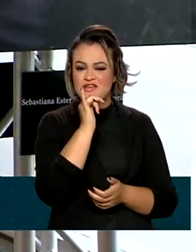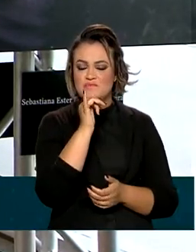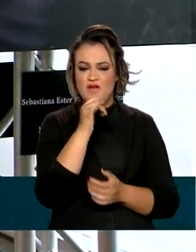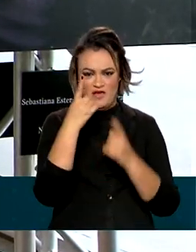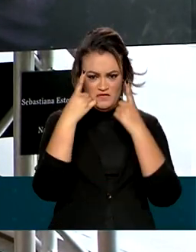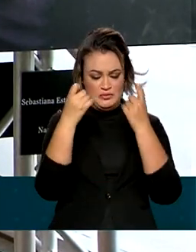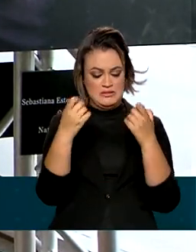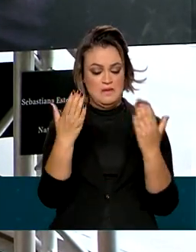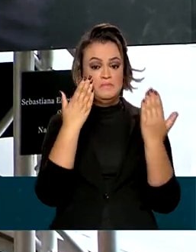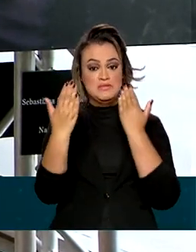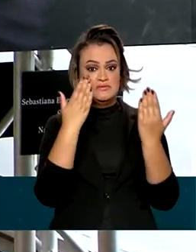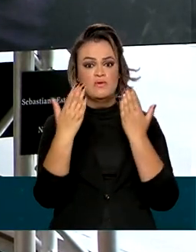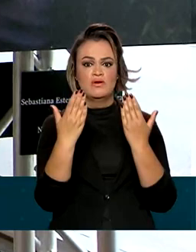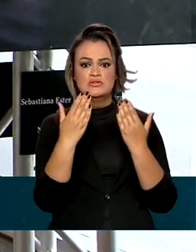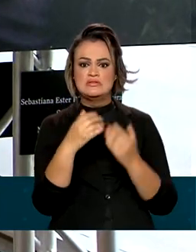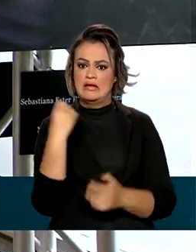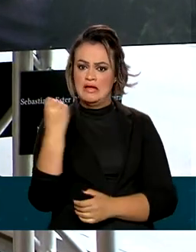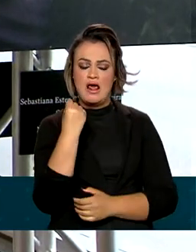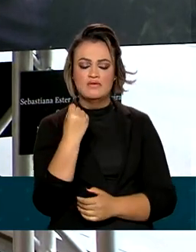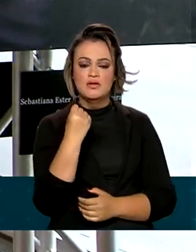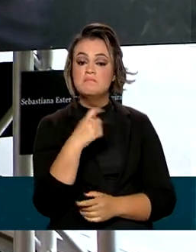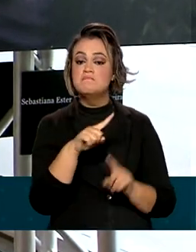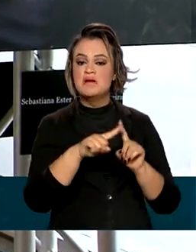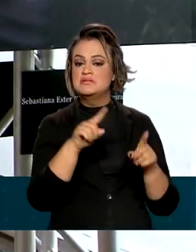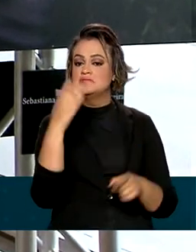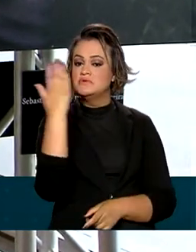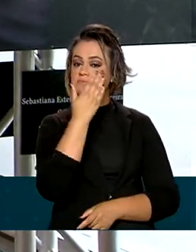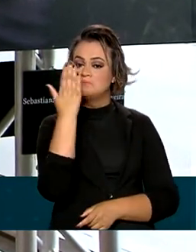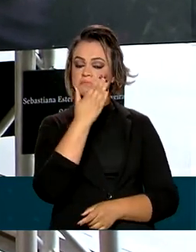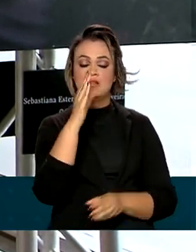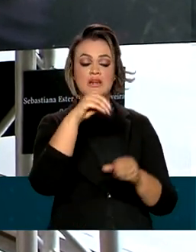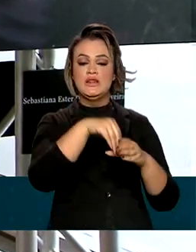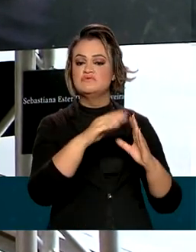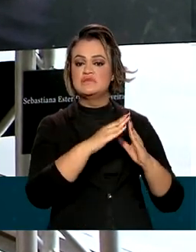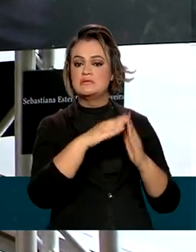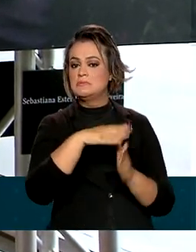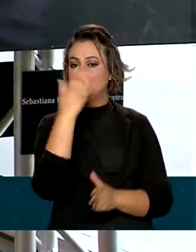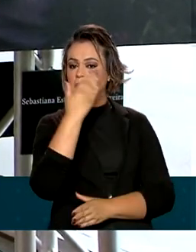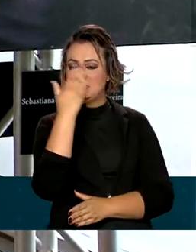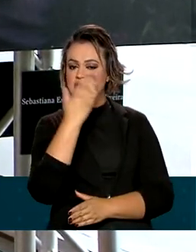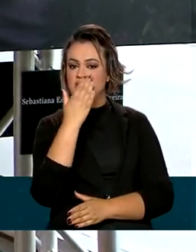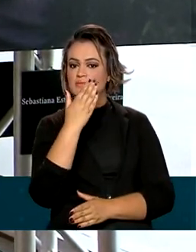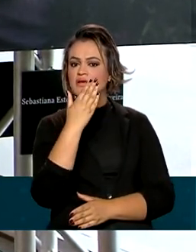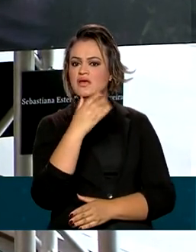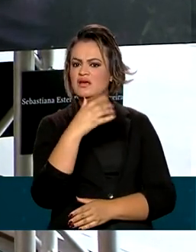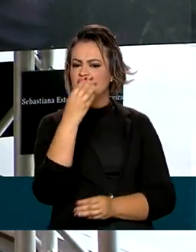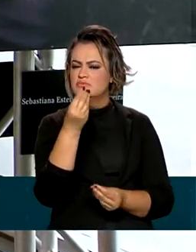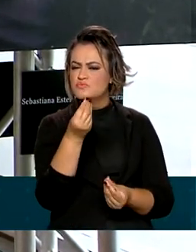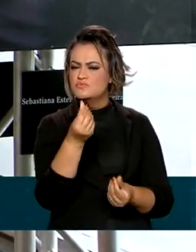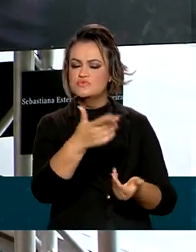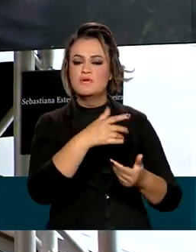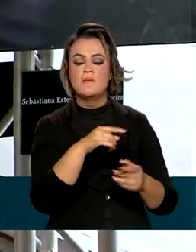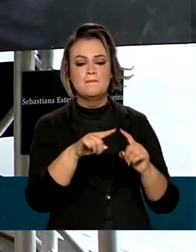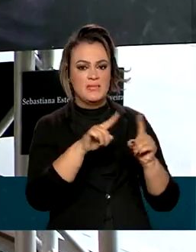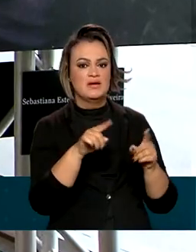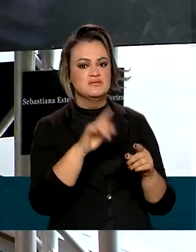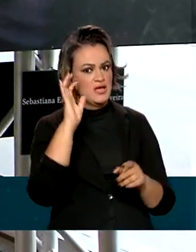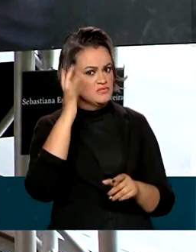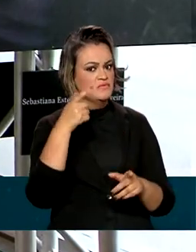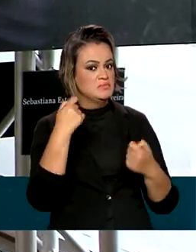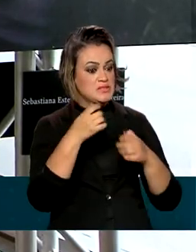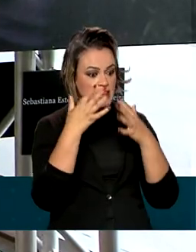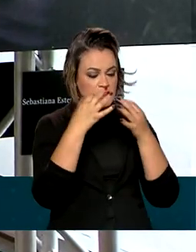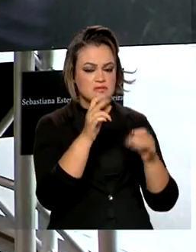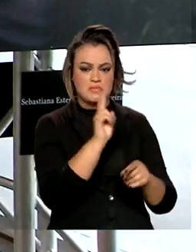violência psicológica pode passar desapercebida dentro do nosso lar. É uma violência muito sutil e nós precisamos estar